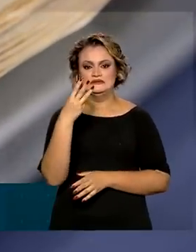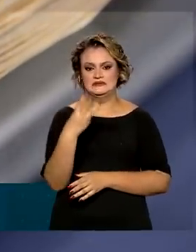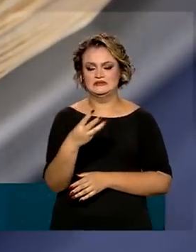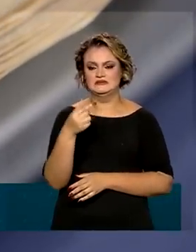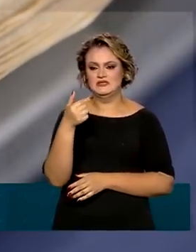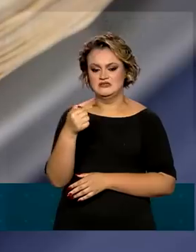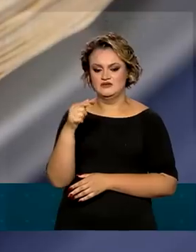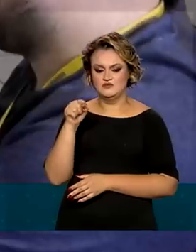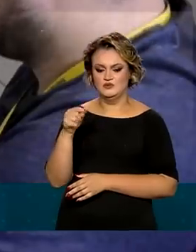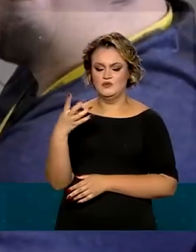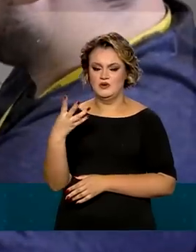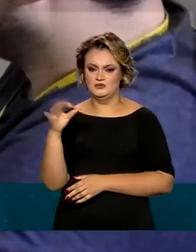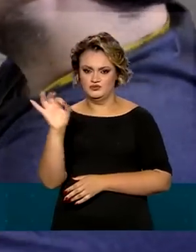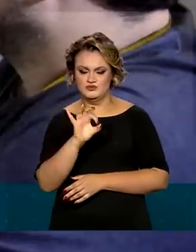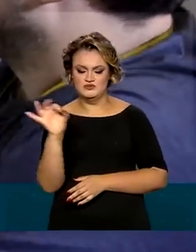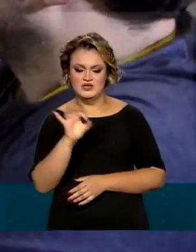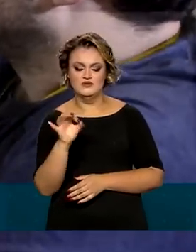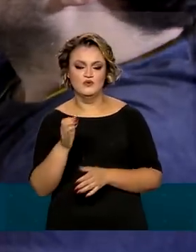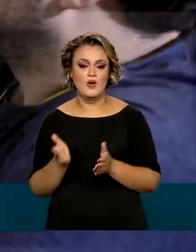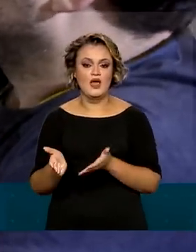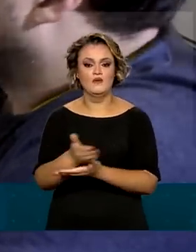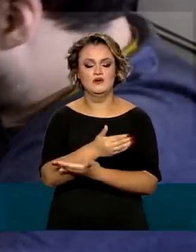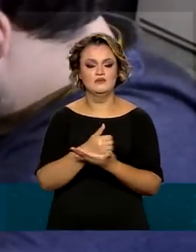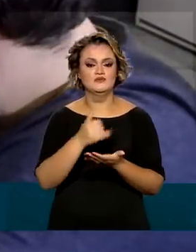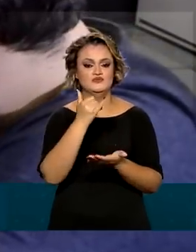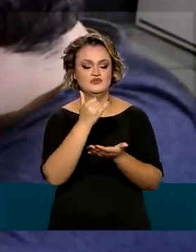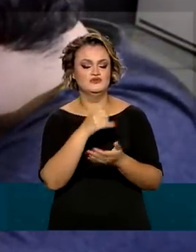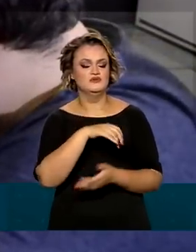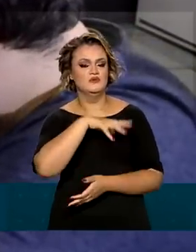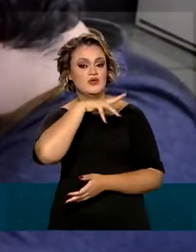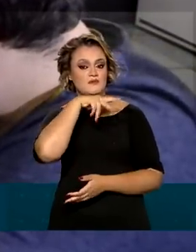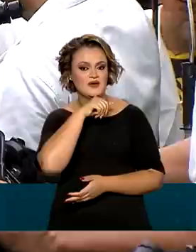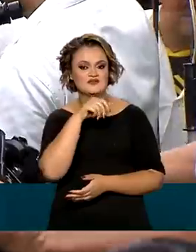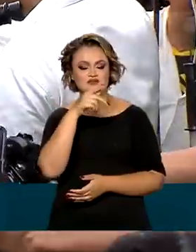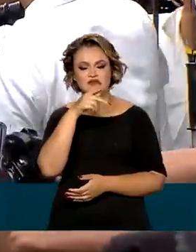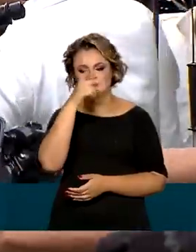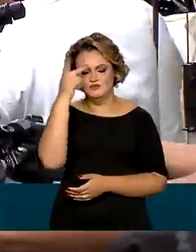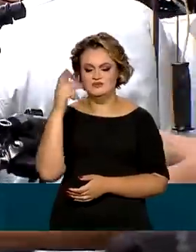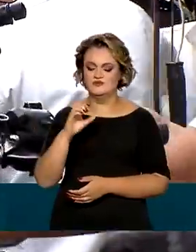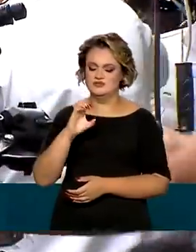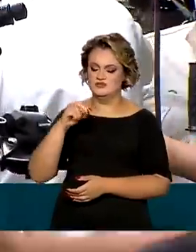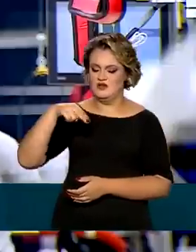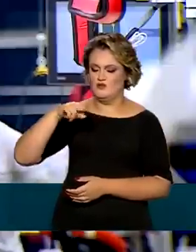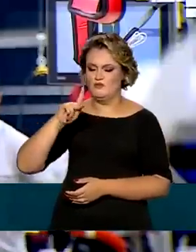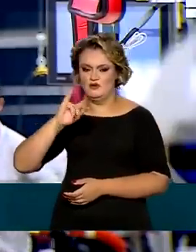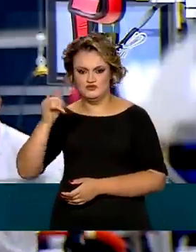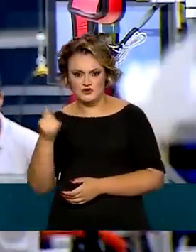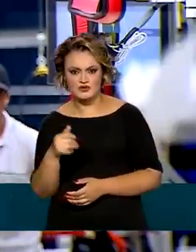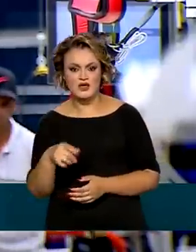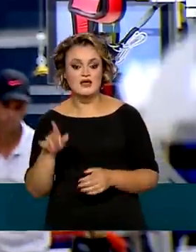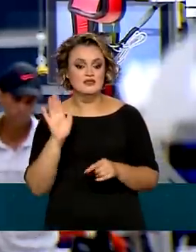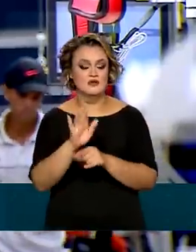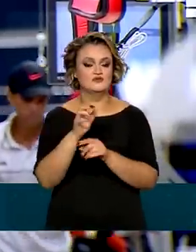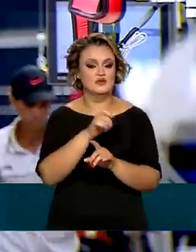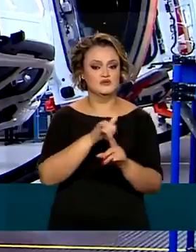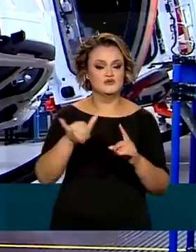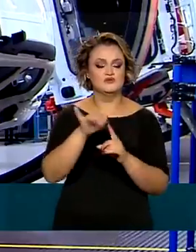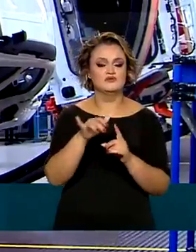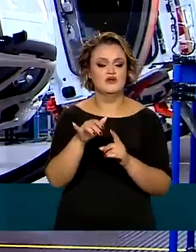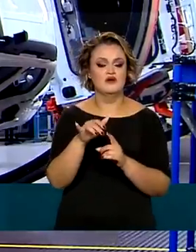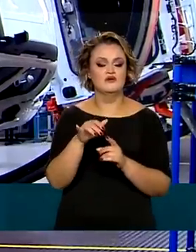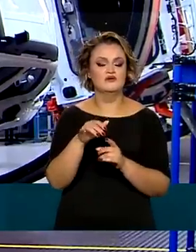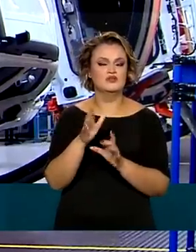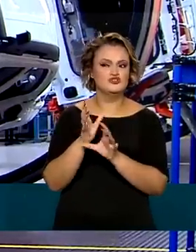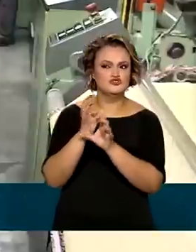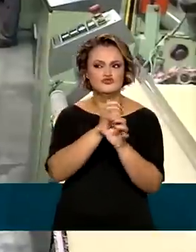,4% no recolhimento do imposto de renda das pessoas jurídicas e da contribuição social sobre o lucro líquido,